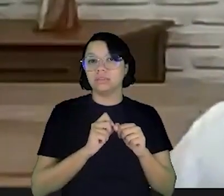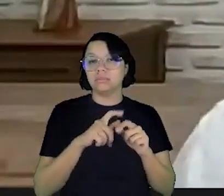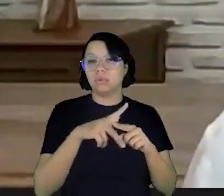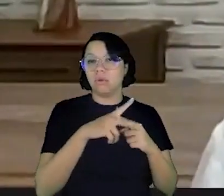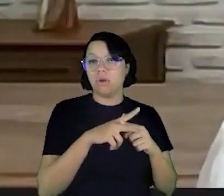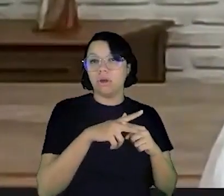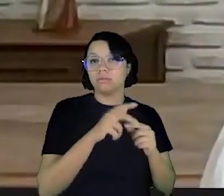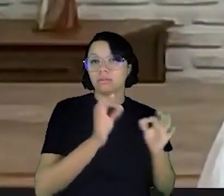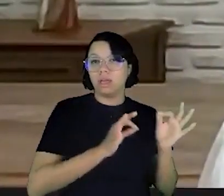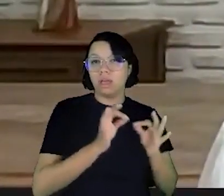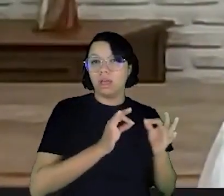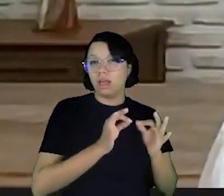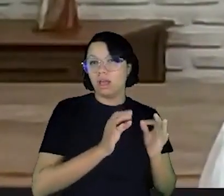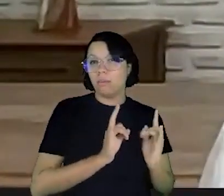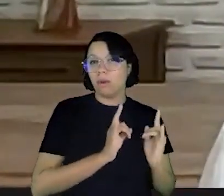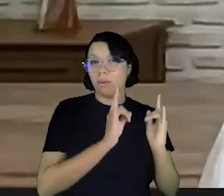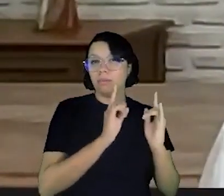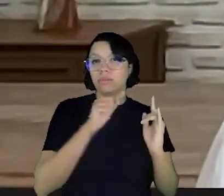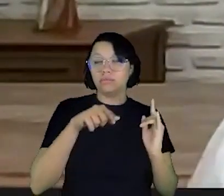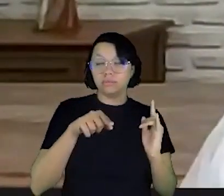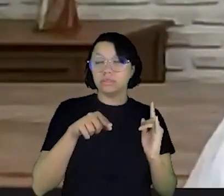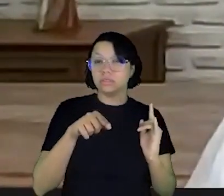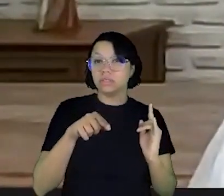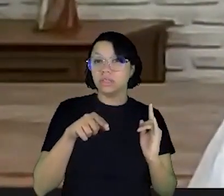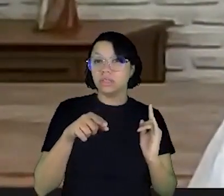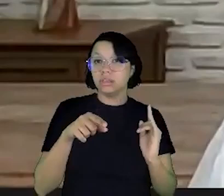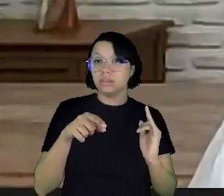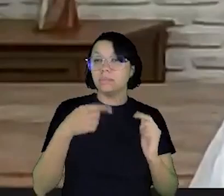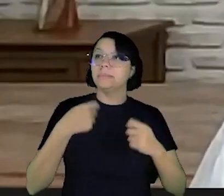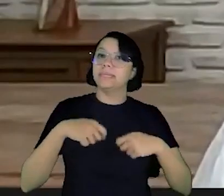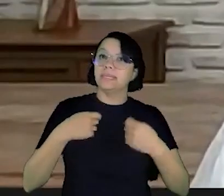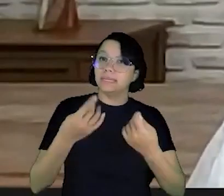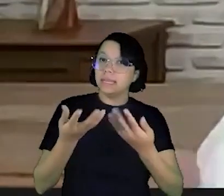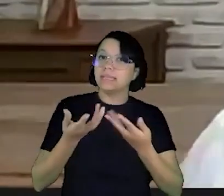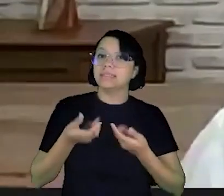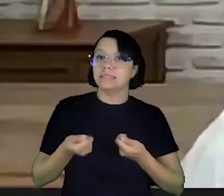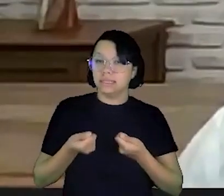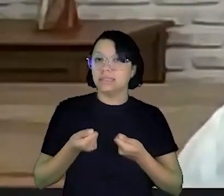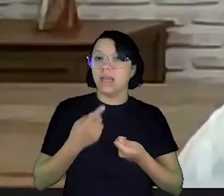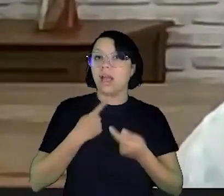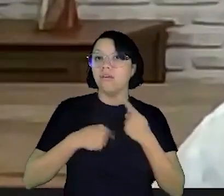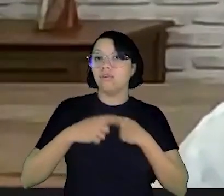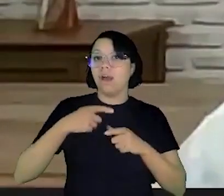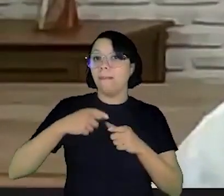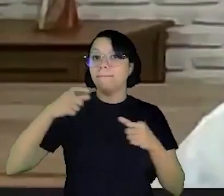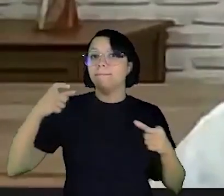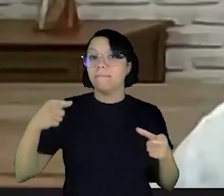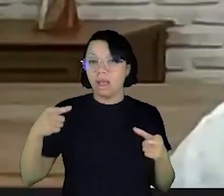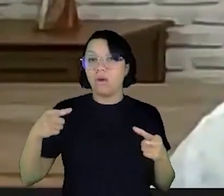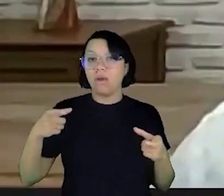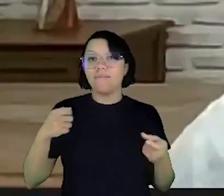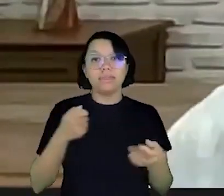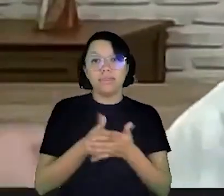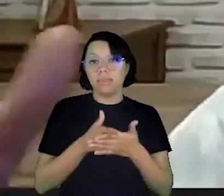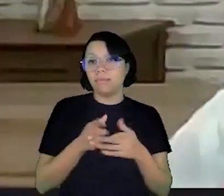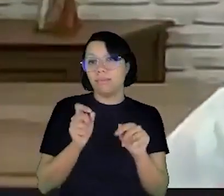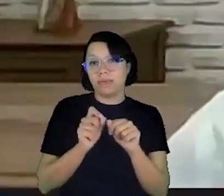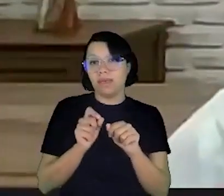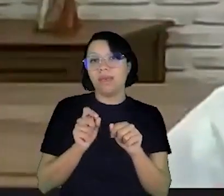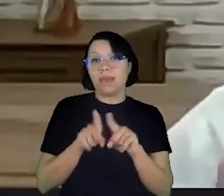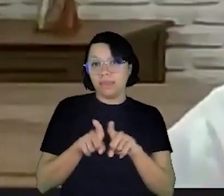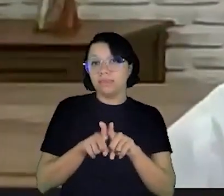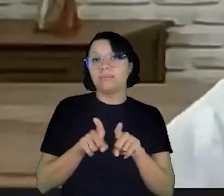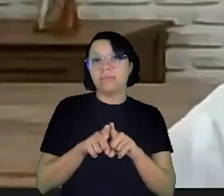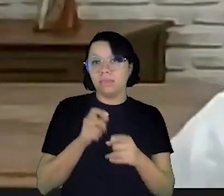prédio mesmo que você não estivesse contando com aquilo você na condição de condomínio vai ter que aderir à vontade da maioria e